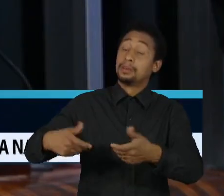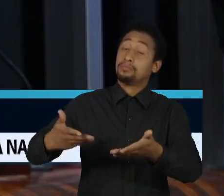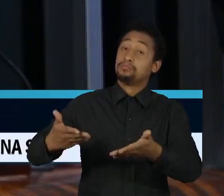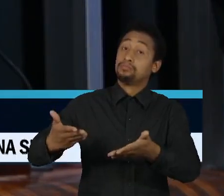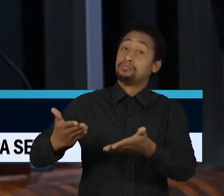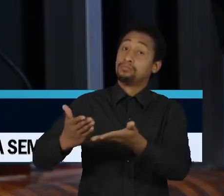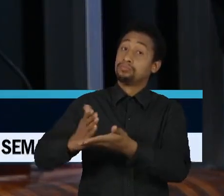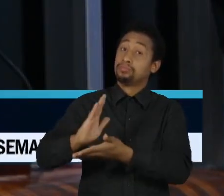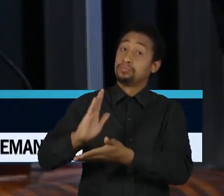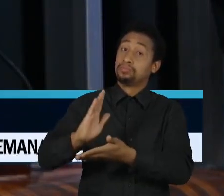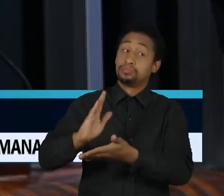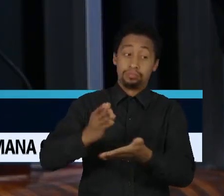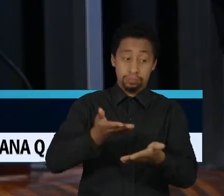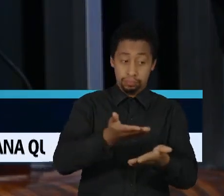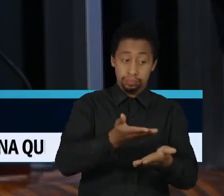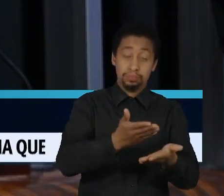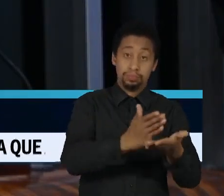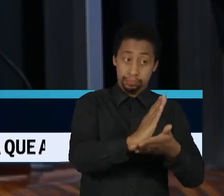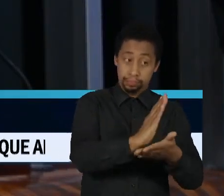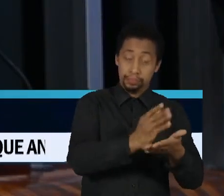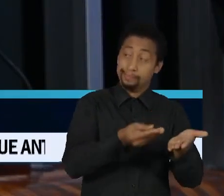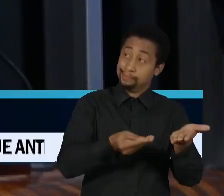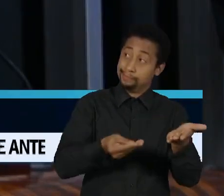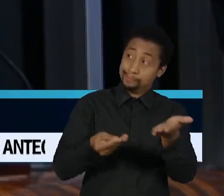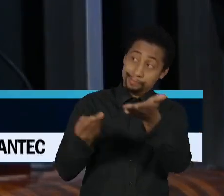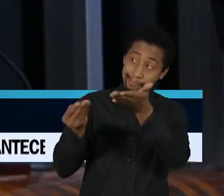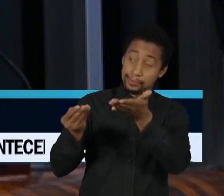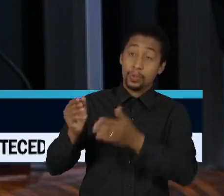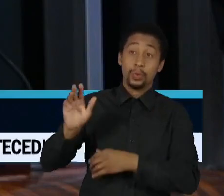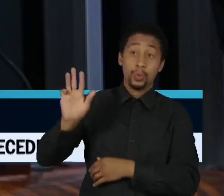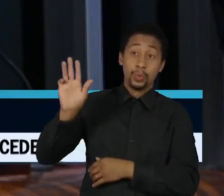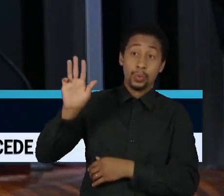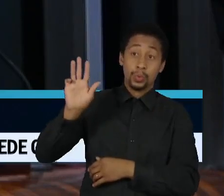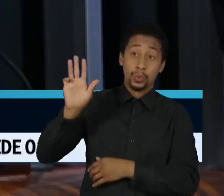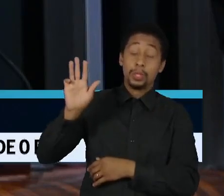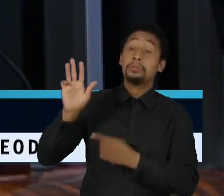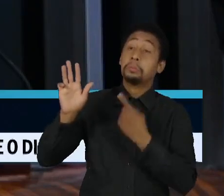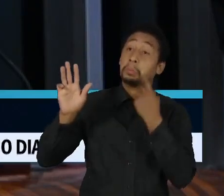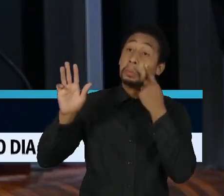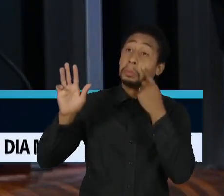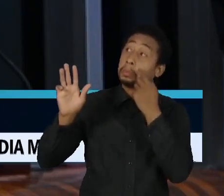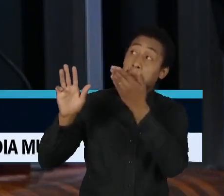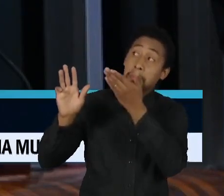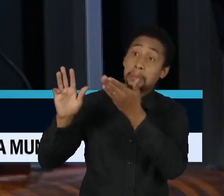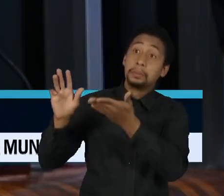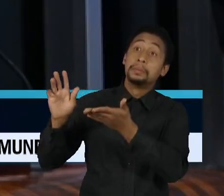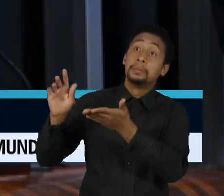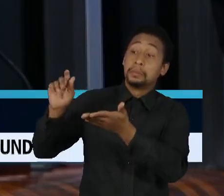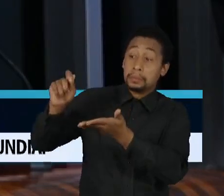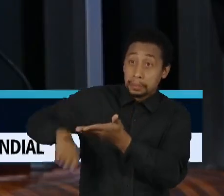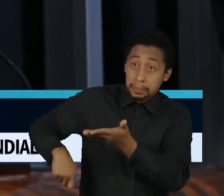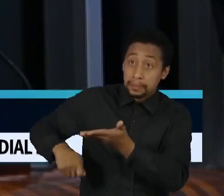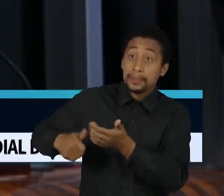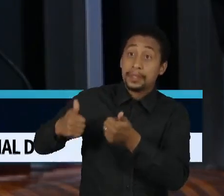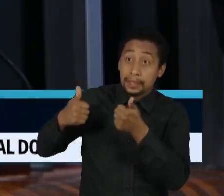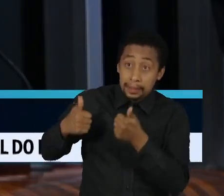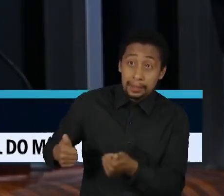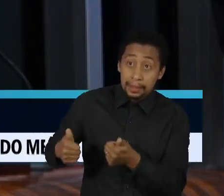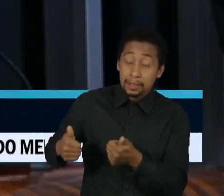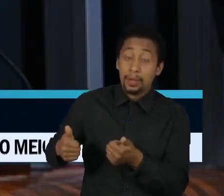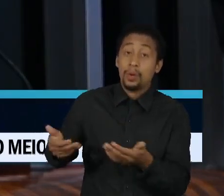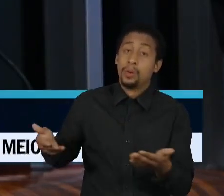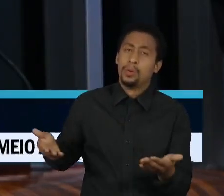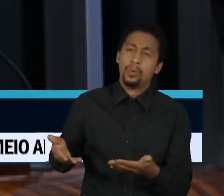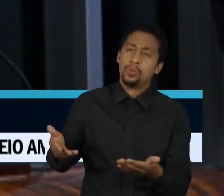pelo presidente da República para que esteja no Diário Oficial da União um extra hoje